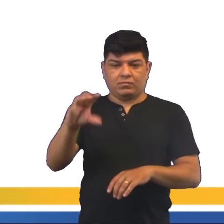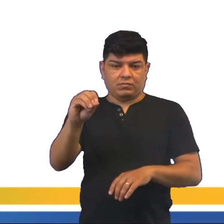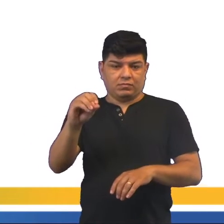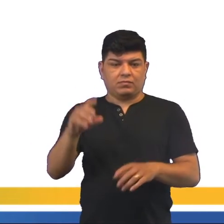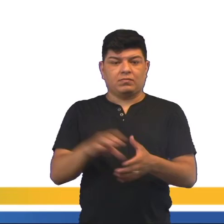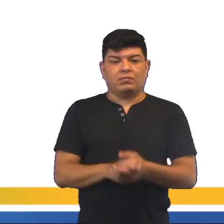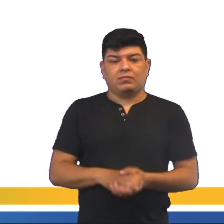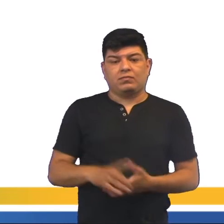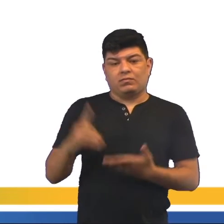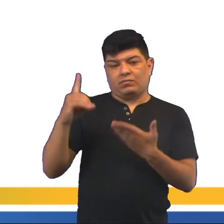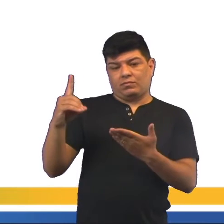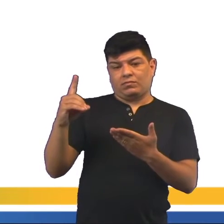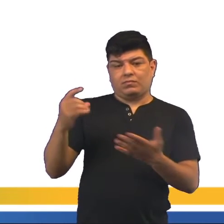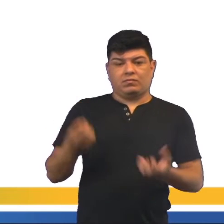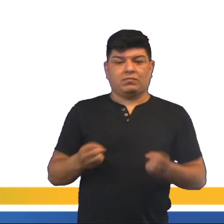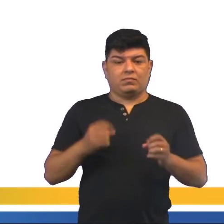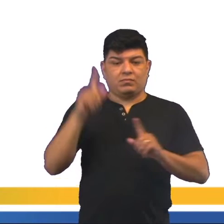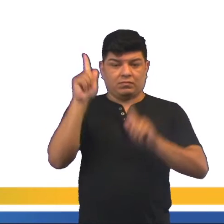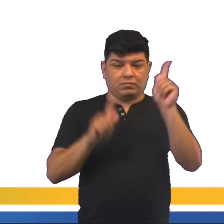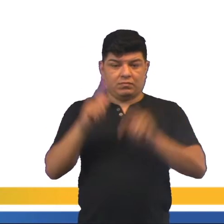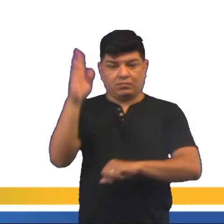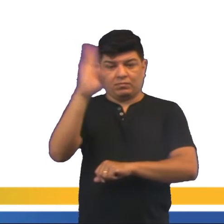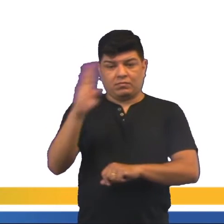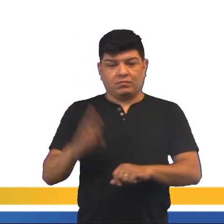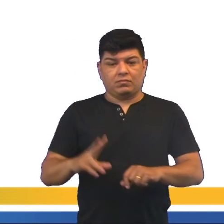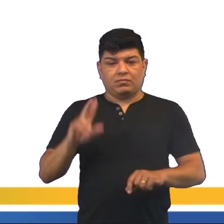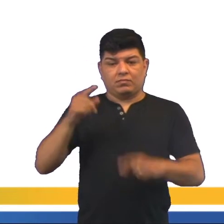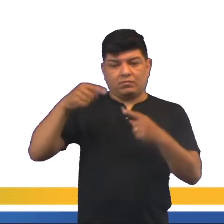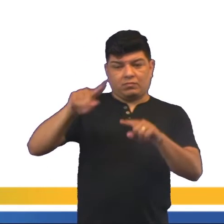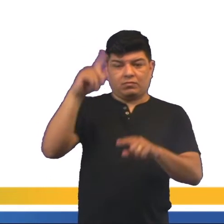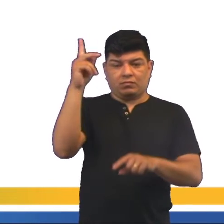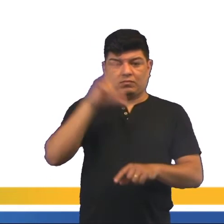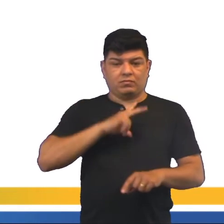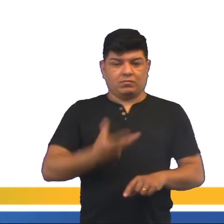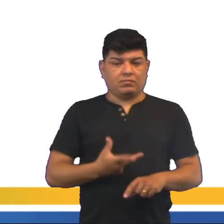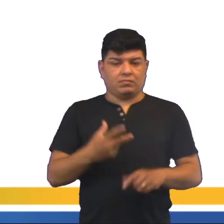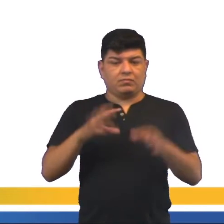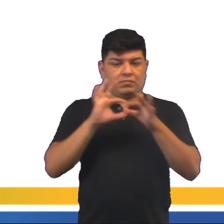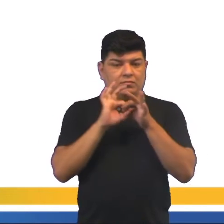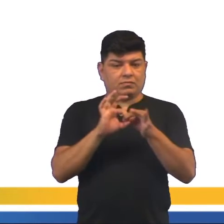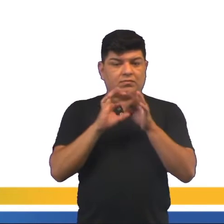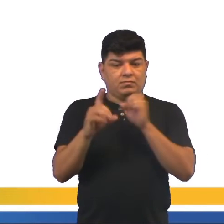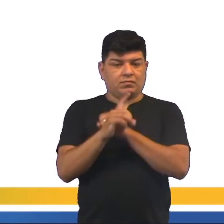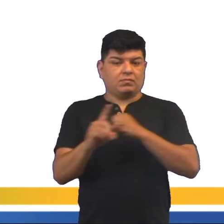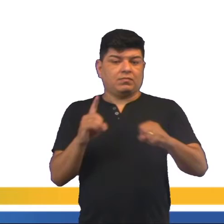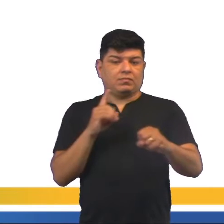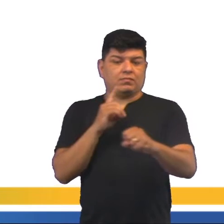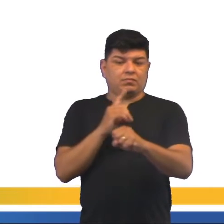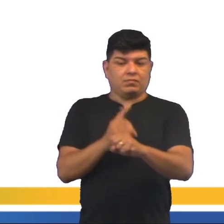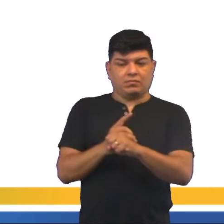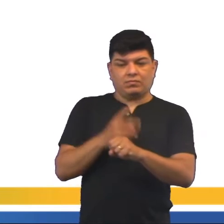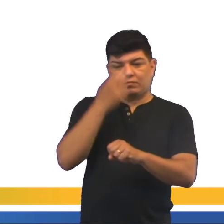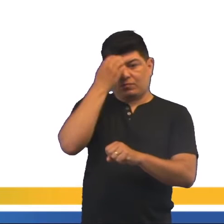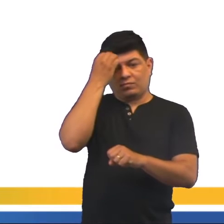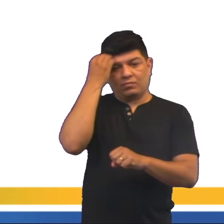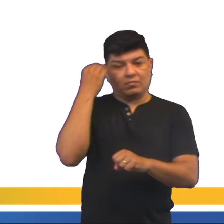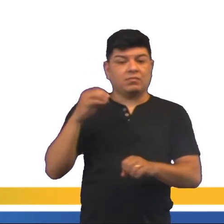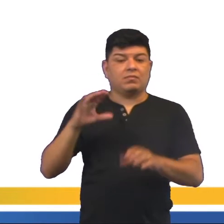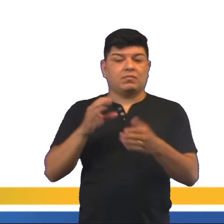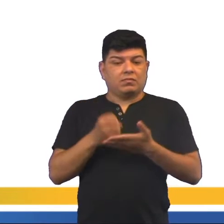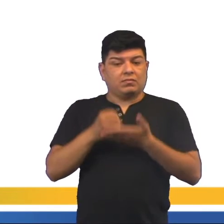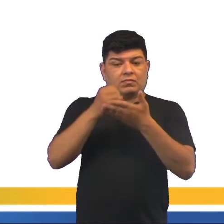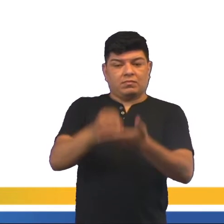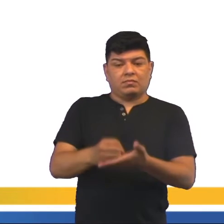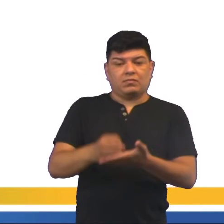Oswaldo Cruz. D. A manifestação de brasileiros contra os portugueses ligados à sociedade Colunas do Trono, que